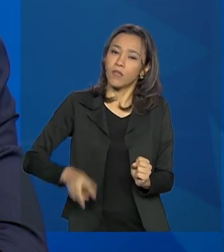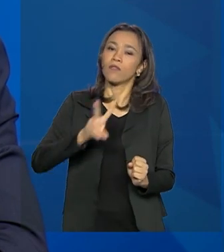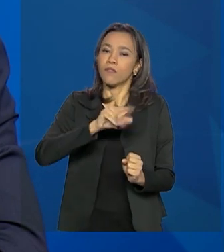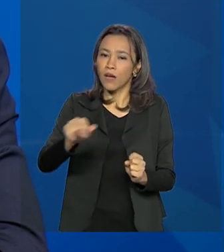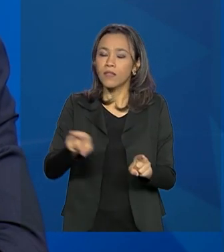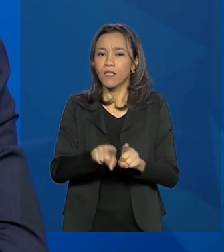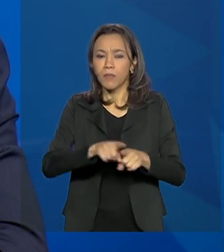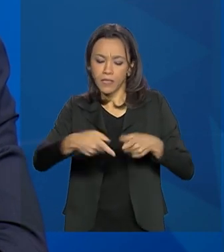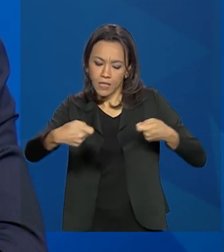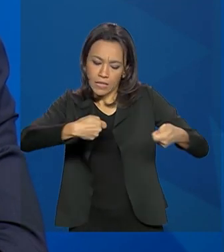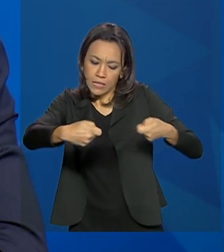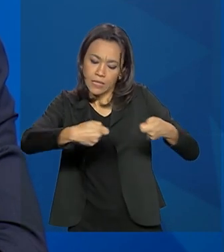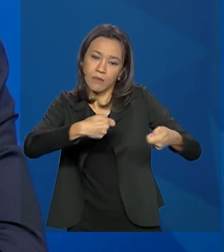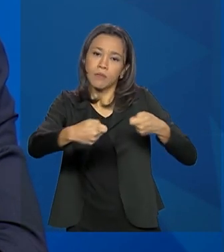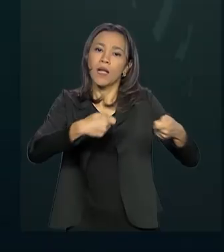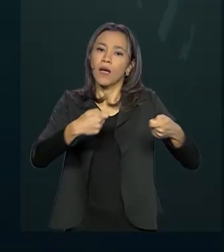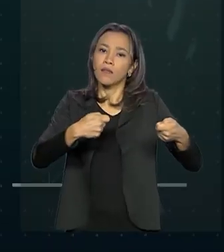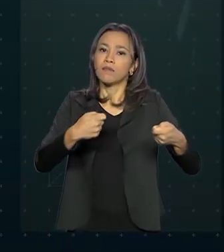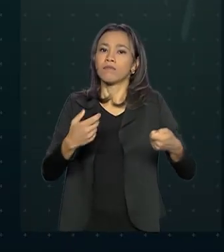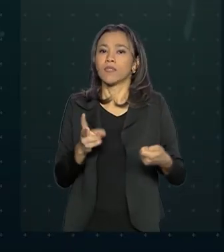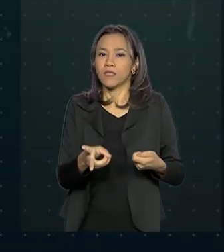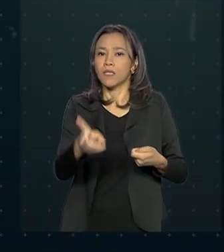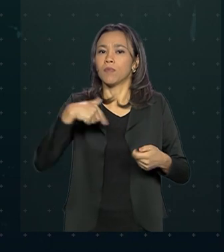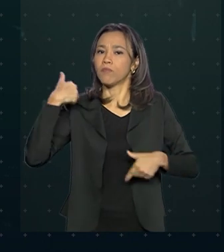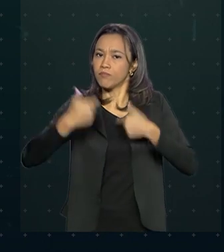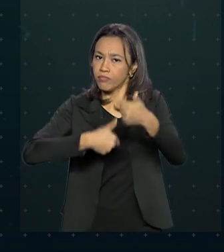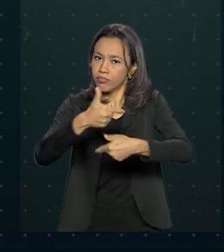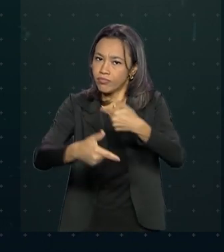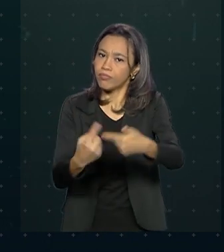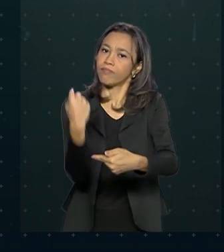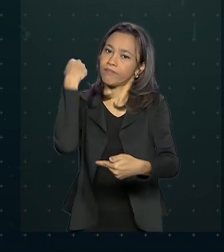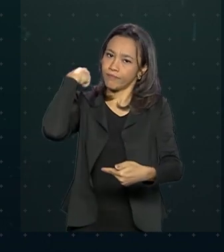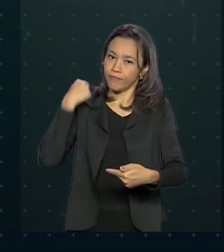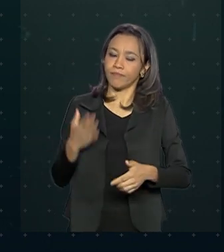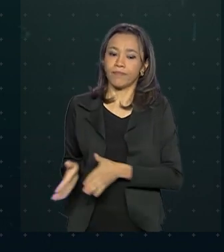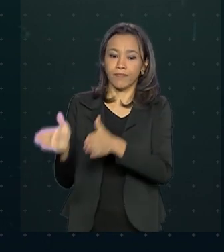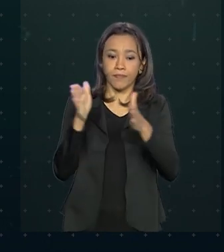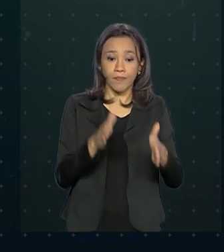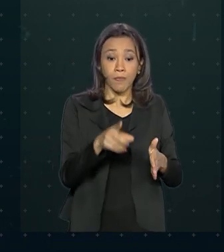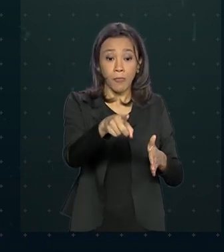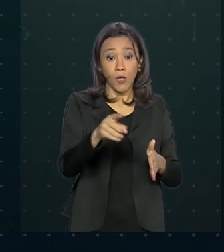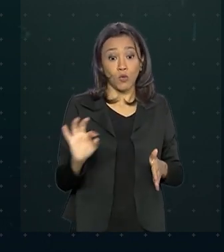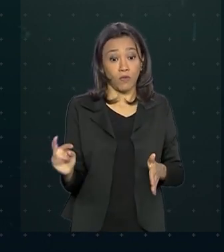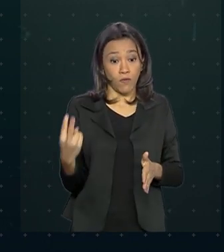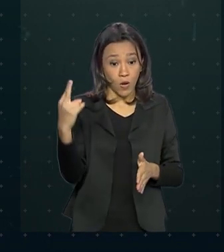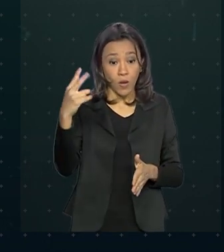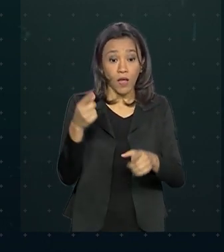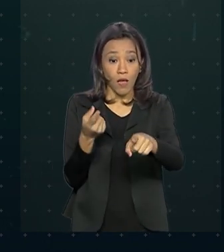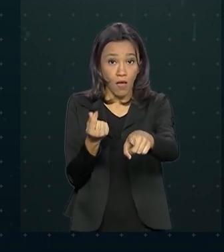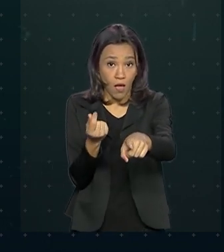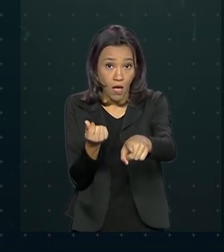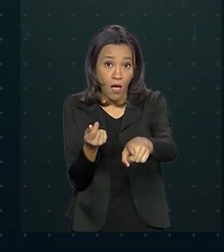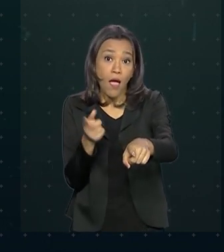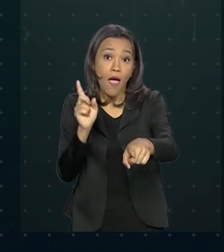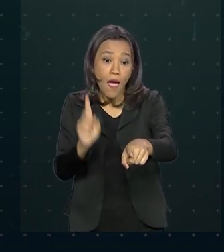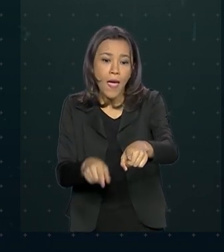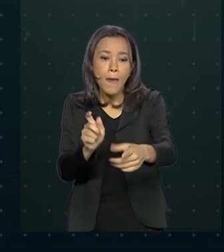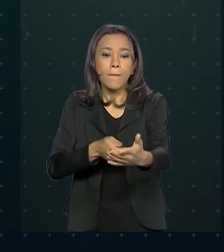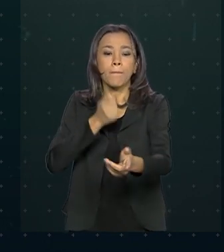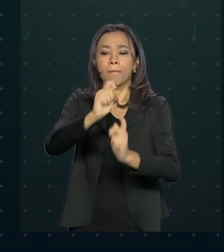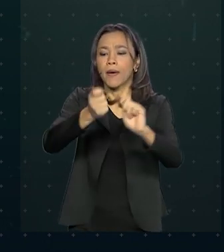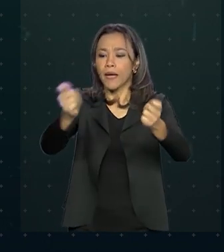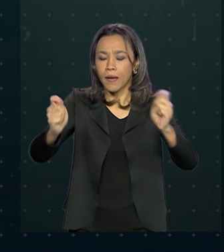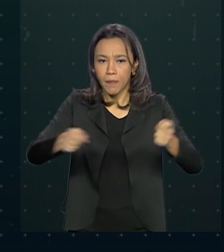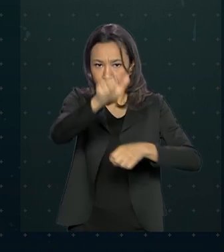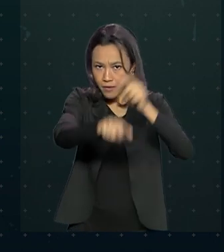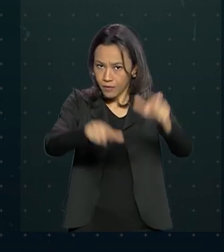equilíbrio fiscal, como vimos buscando. Das ações anunciadas pela economia, os maiores valores são para pagamento de auxílio a informais,